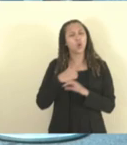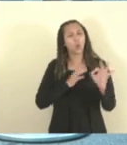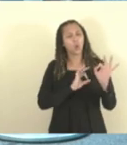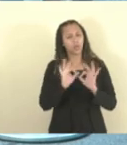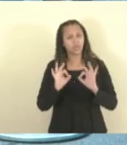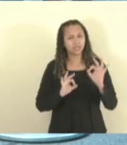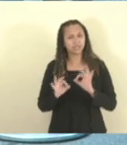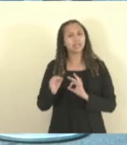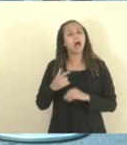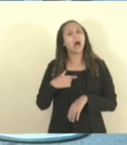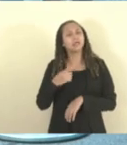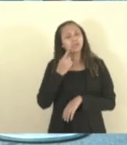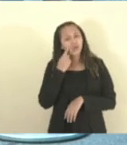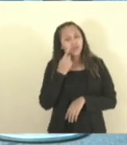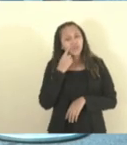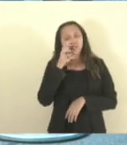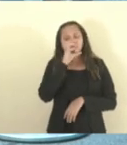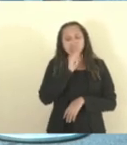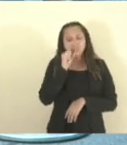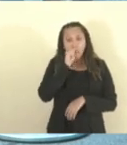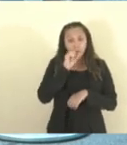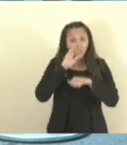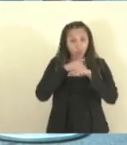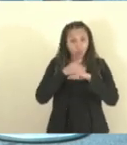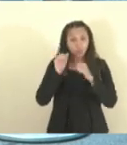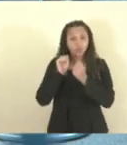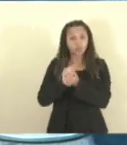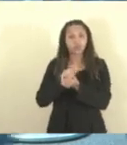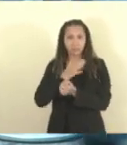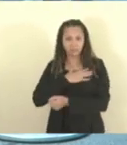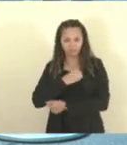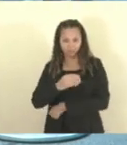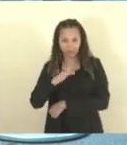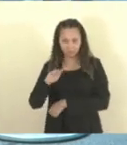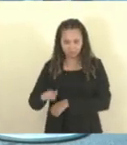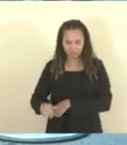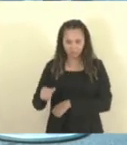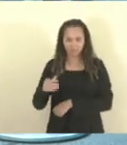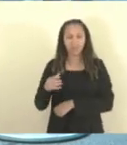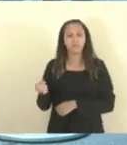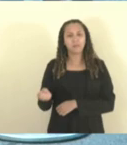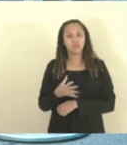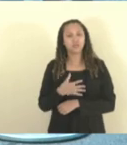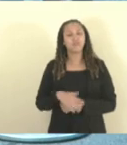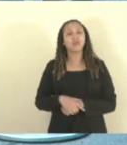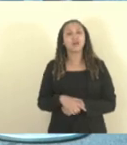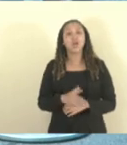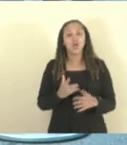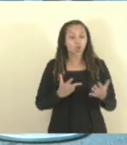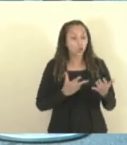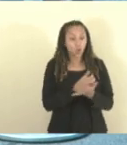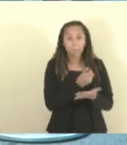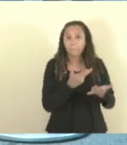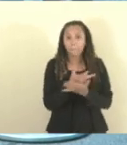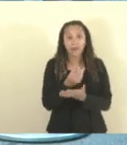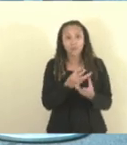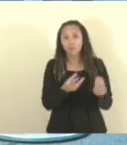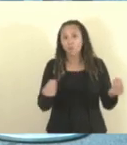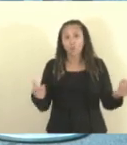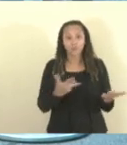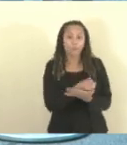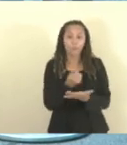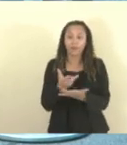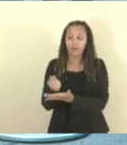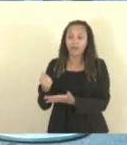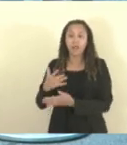também no sábado à noite com minha filha Caçula, tive que comprar metade do Liquida, que a